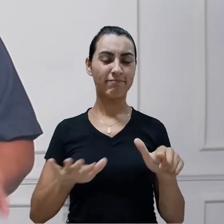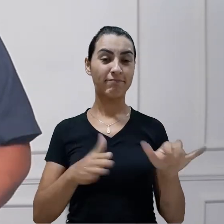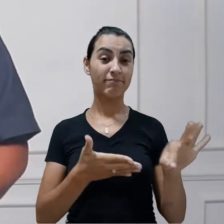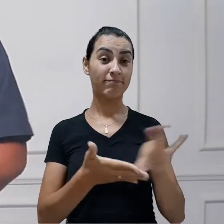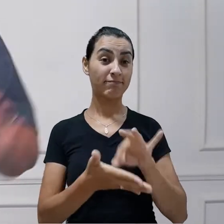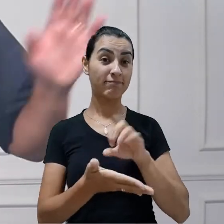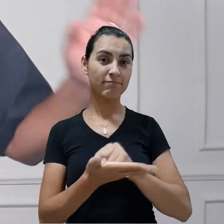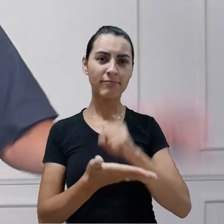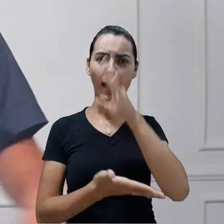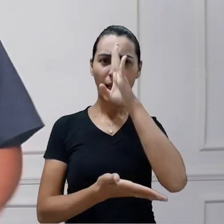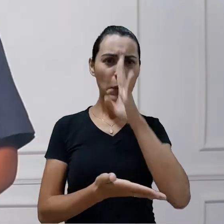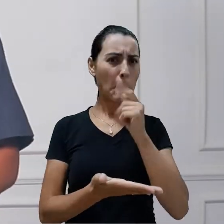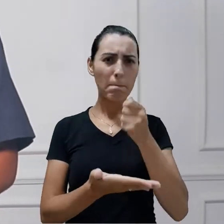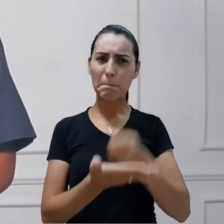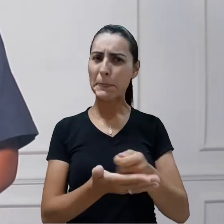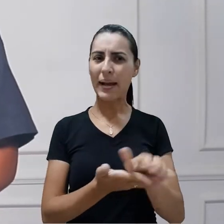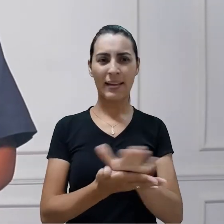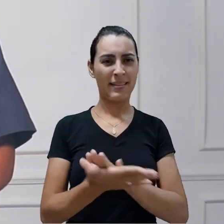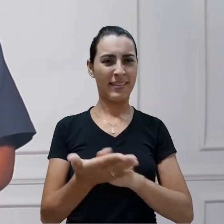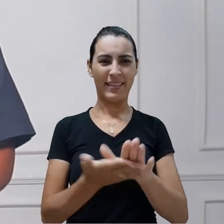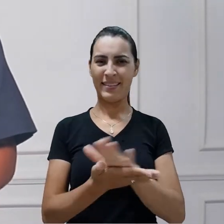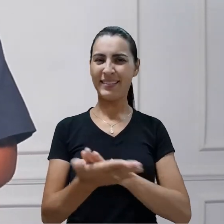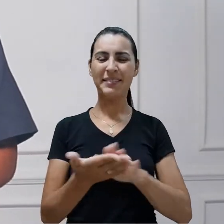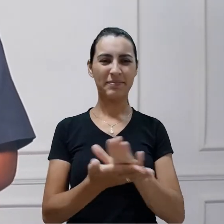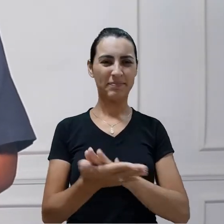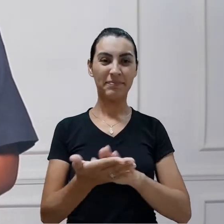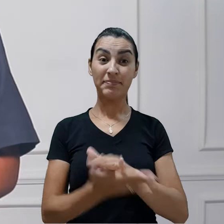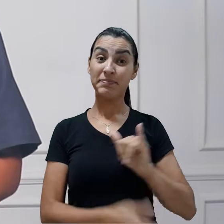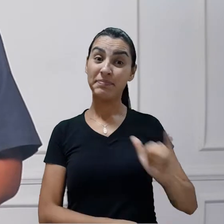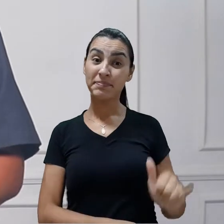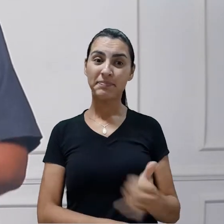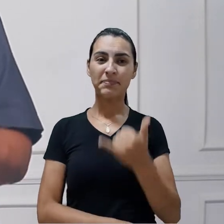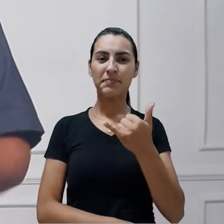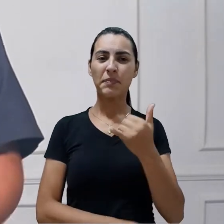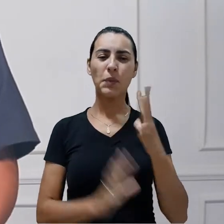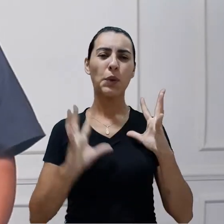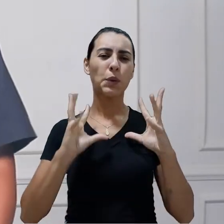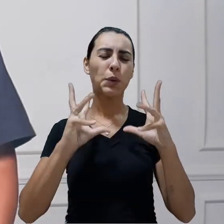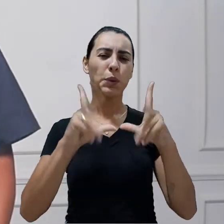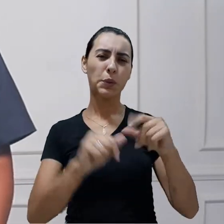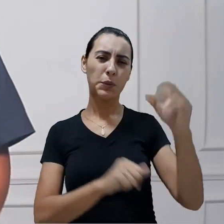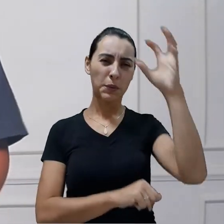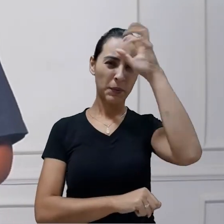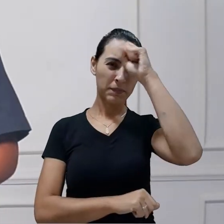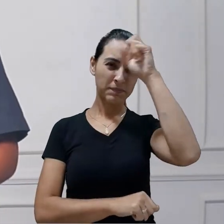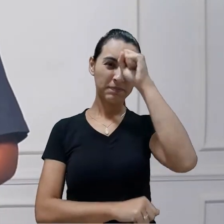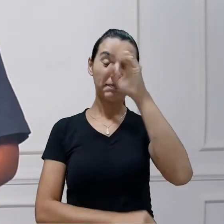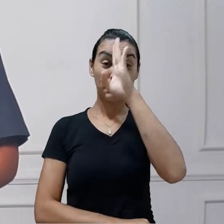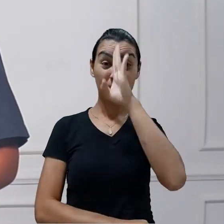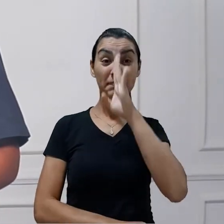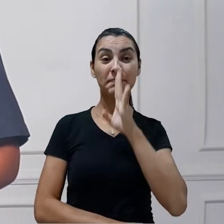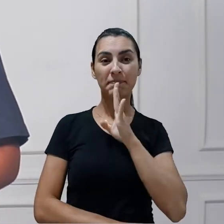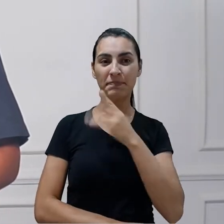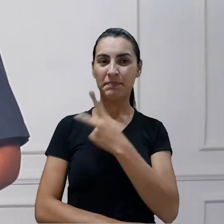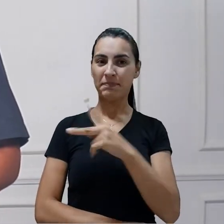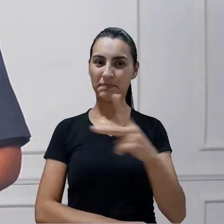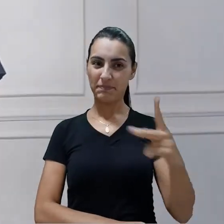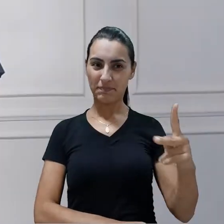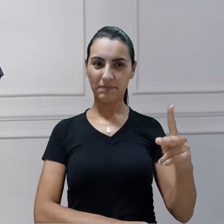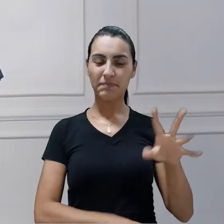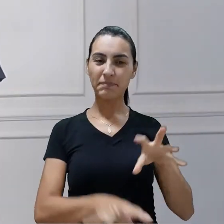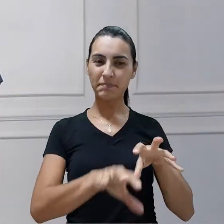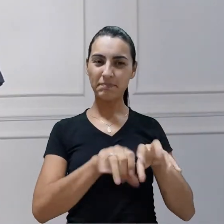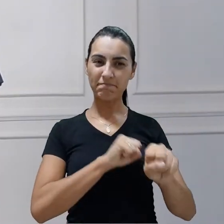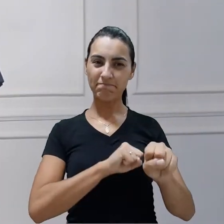gratuita, você não paga nada por isso e aproveita todo este conteúdo gratuito para a sua formação na fé.